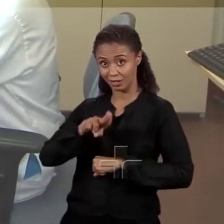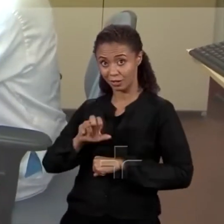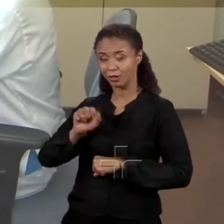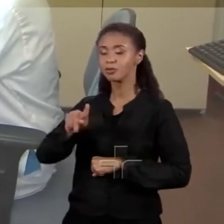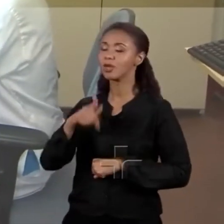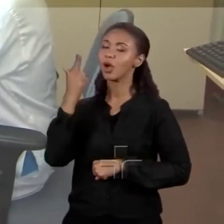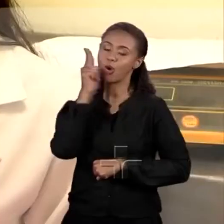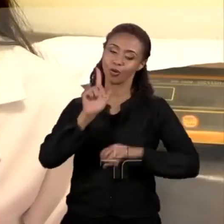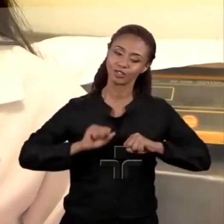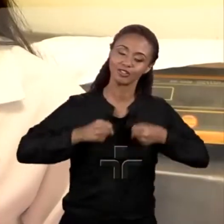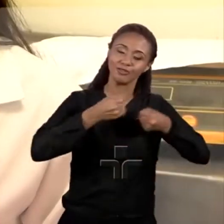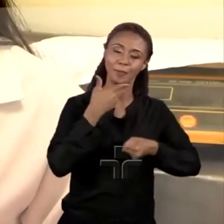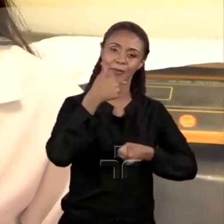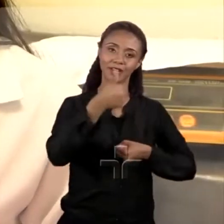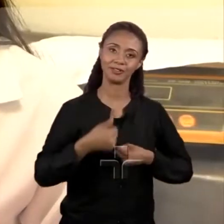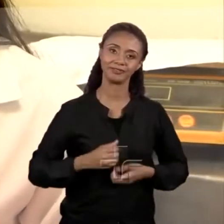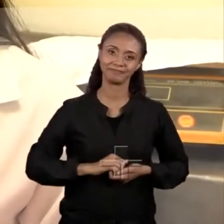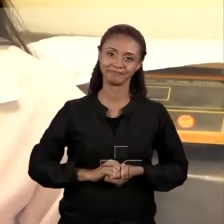vou conseguir dar o meu melhor.